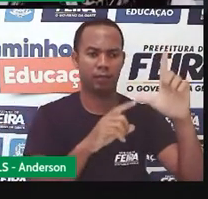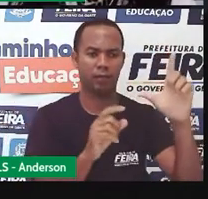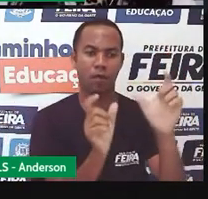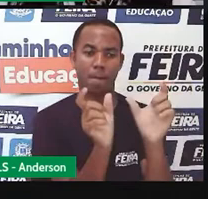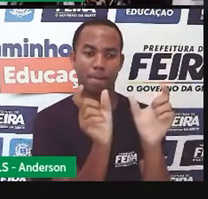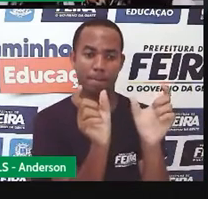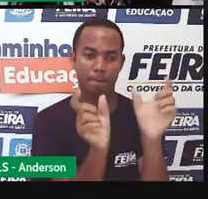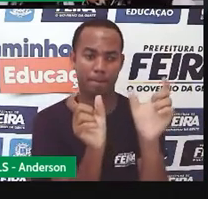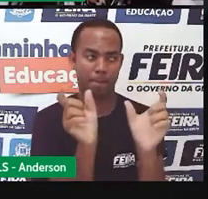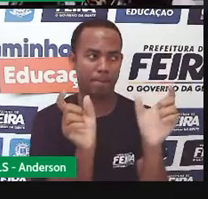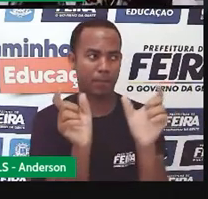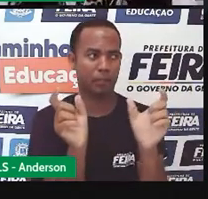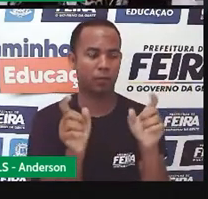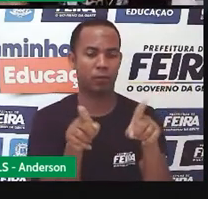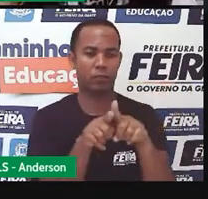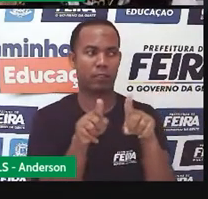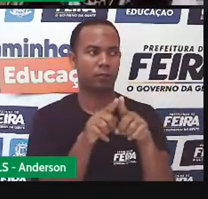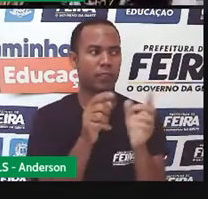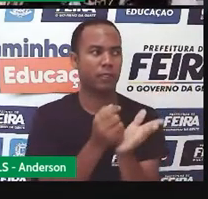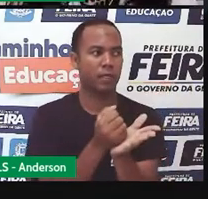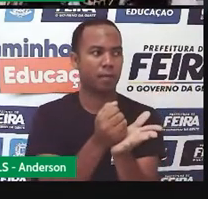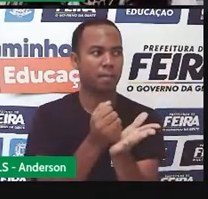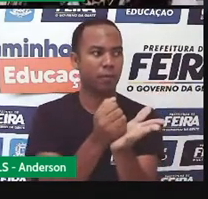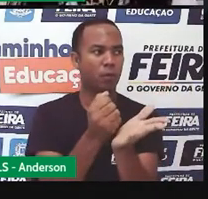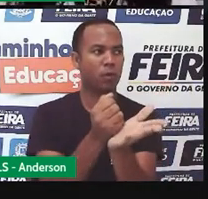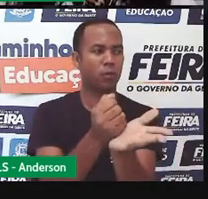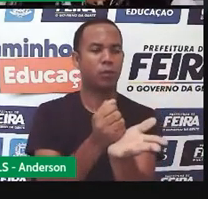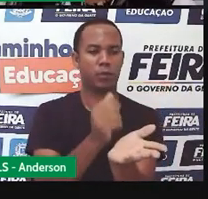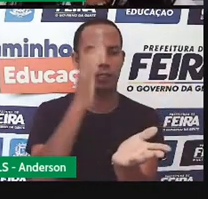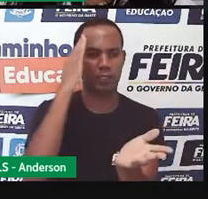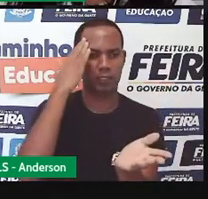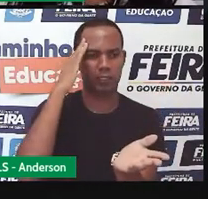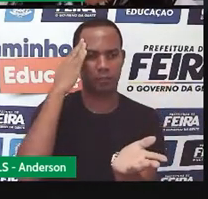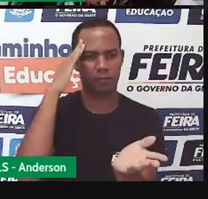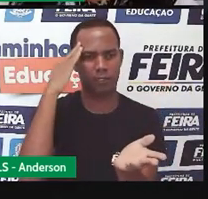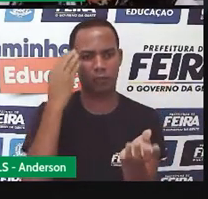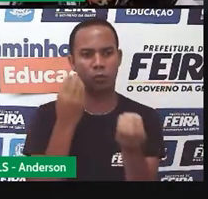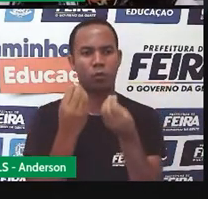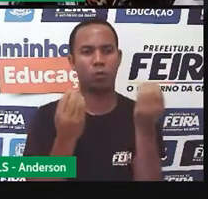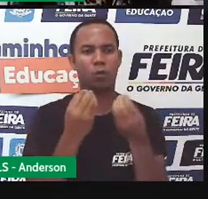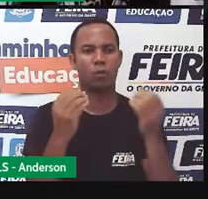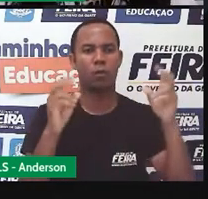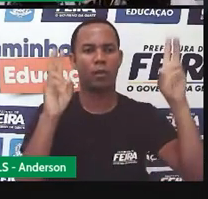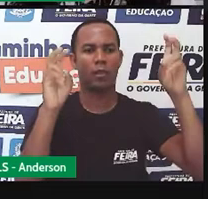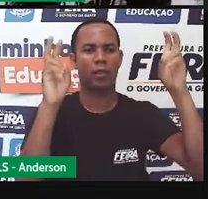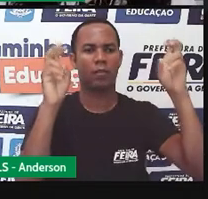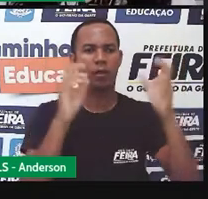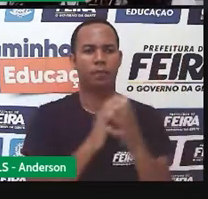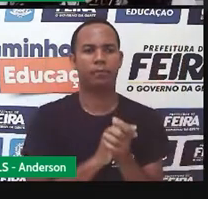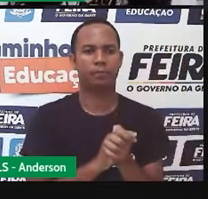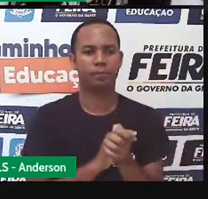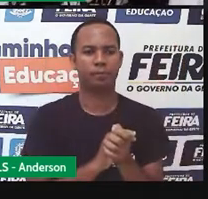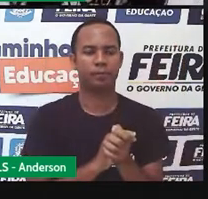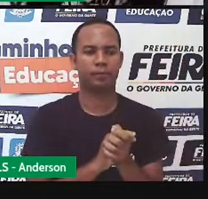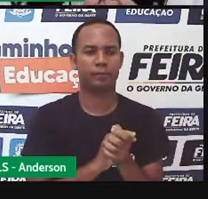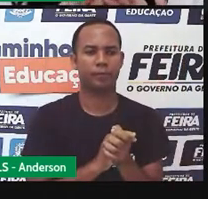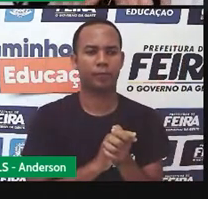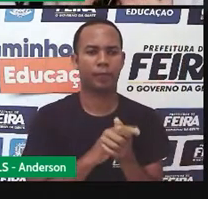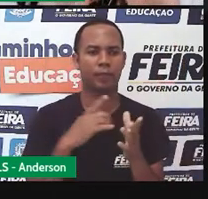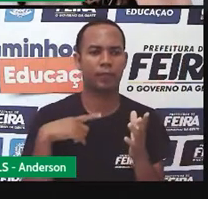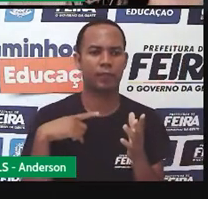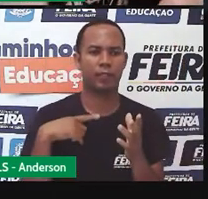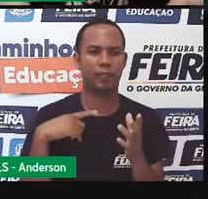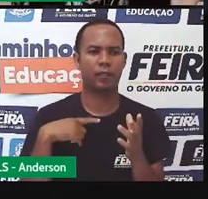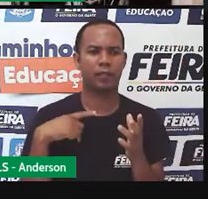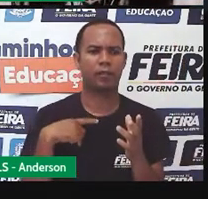maior, que auxilia no entendimento do título principal. A manchete vai estar